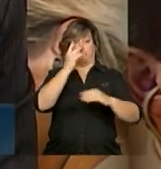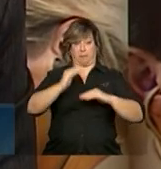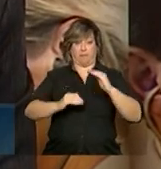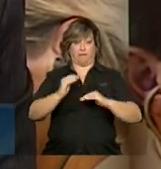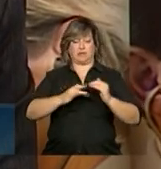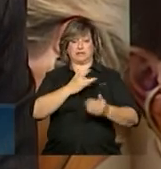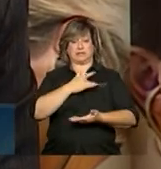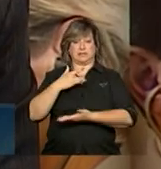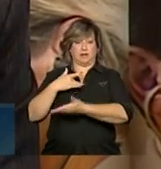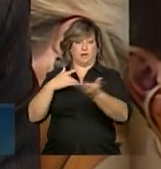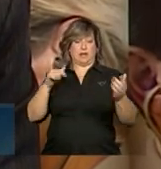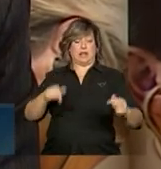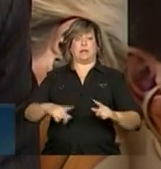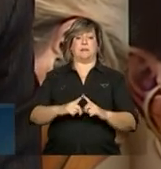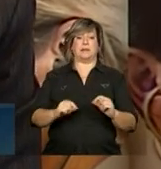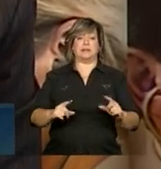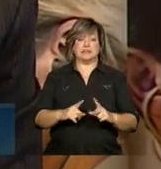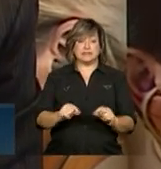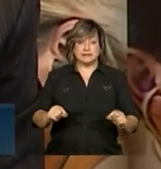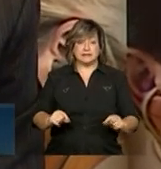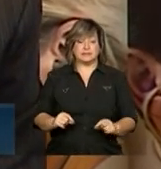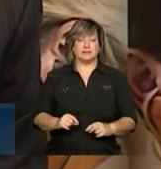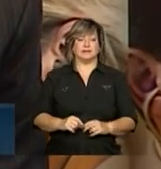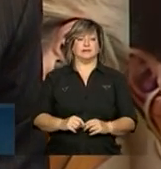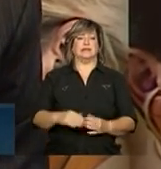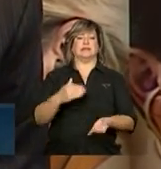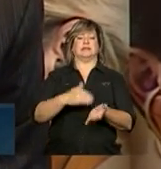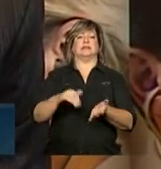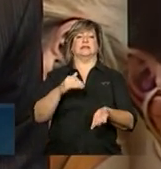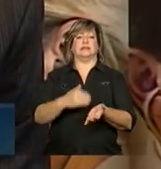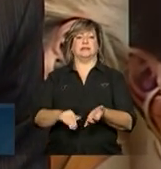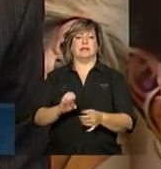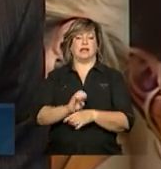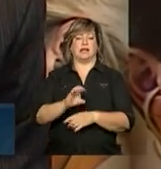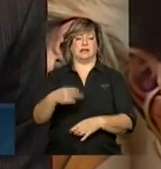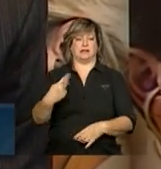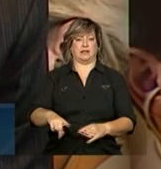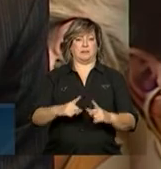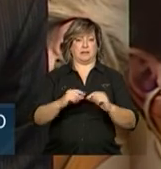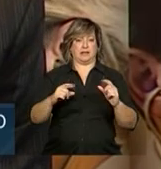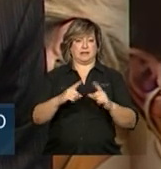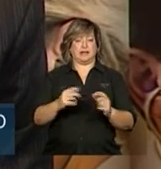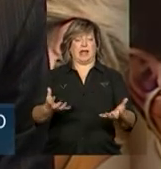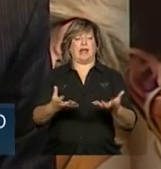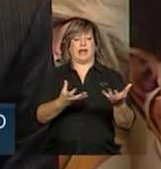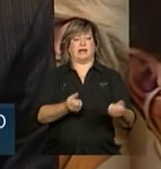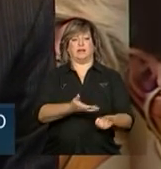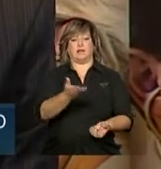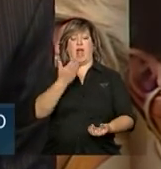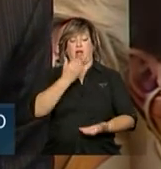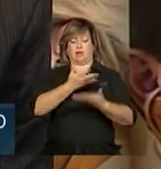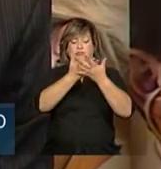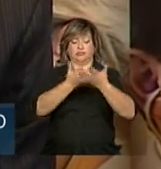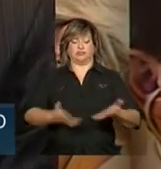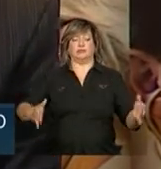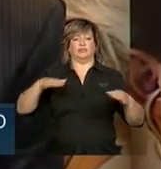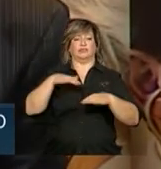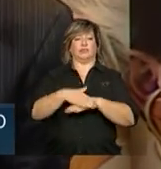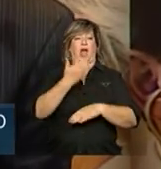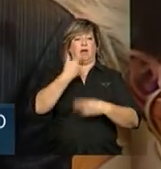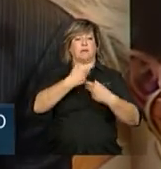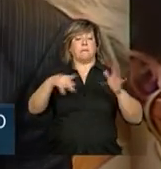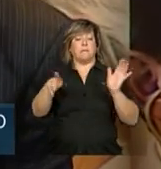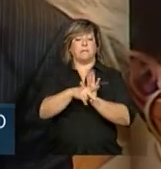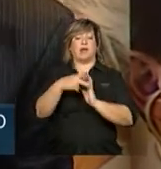saúde aqui de Brasília, a Secretaria Estadual de Saúde aqui de Brasília quer recebê-los num jantar, que vocês vão comer uma comida